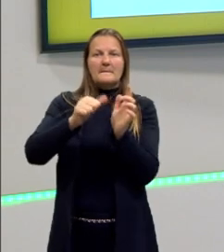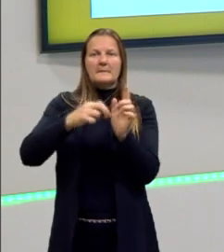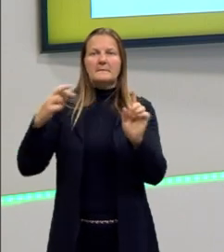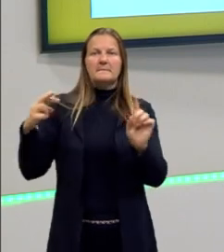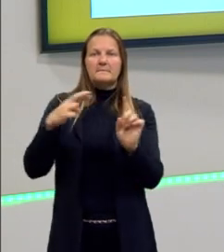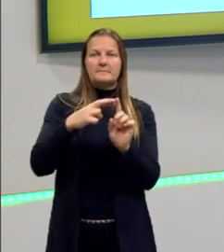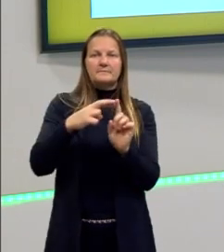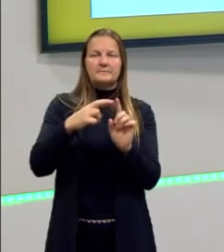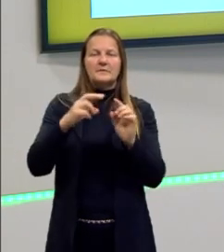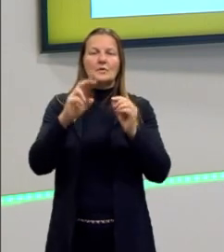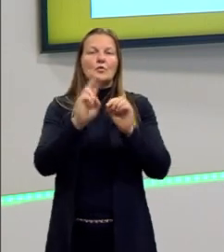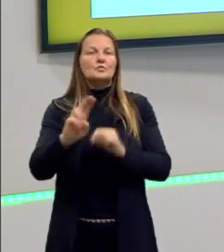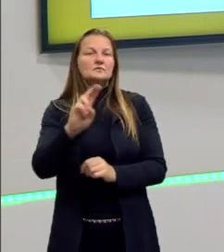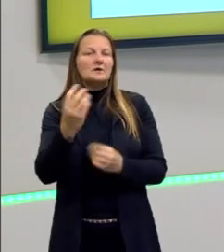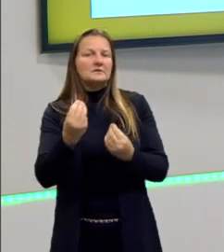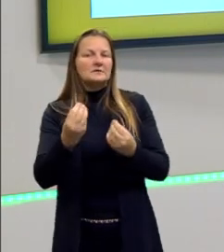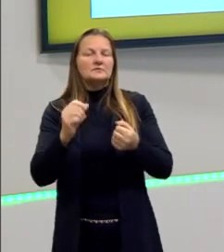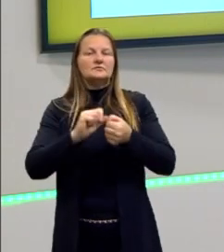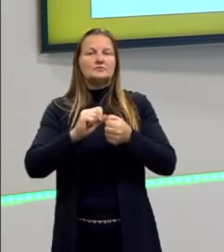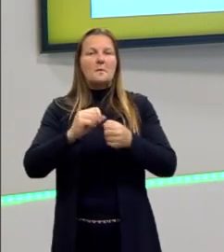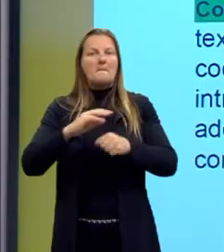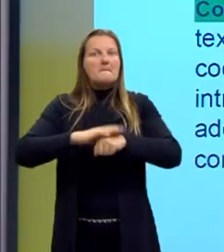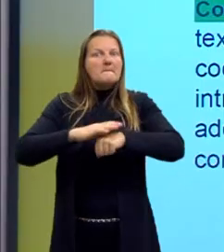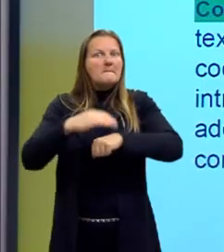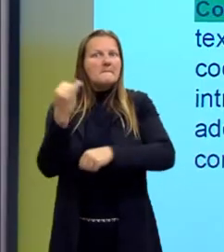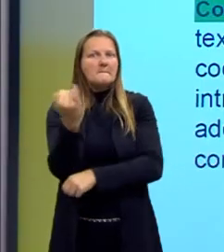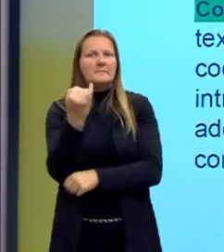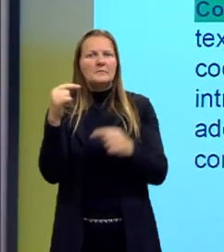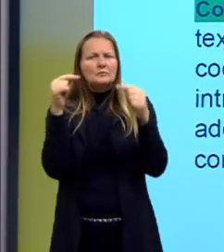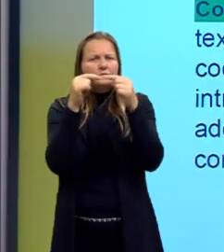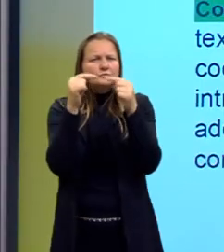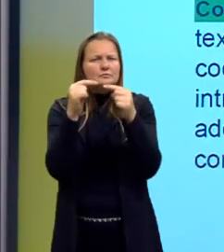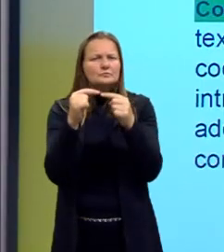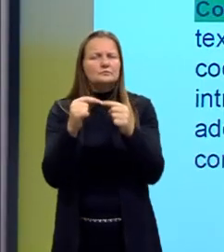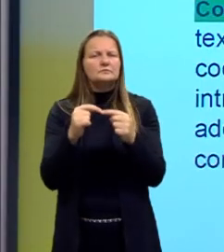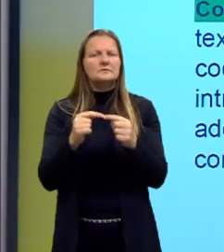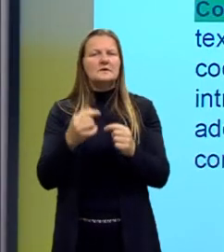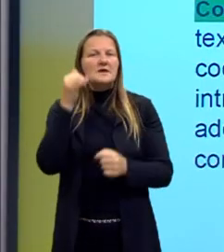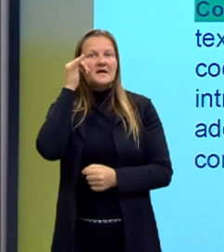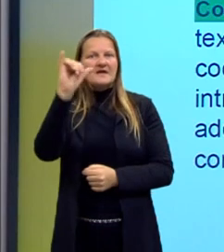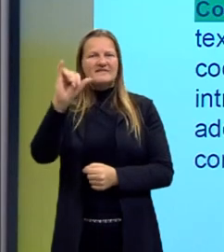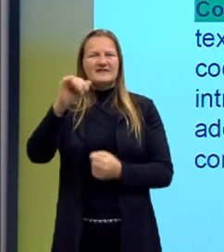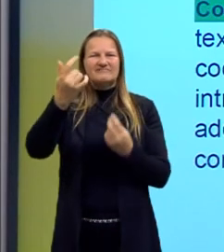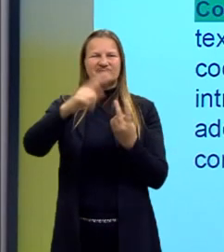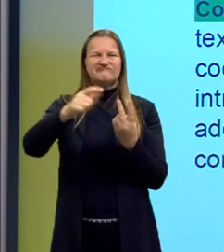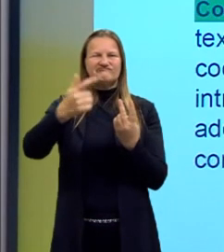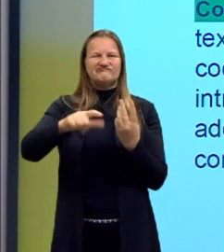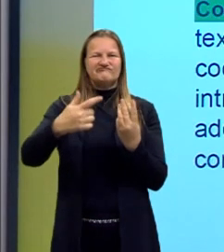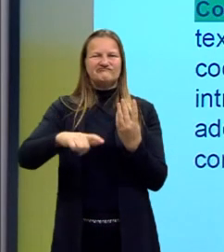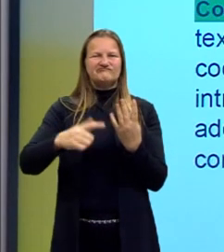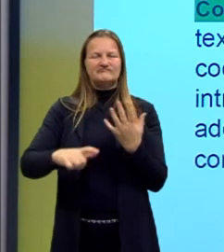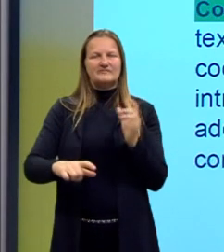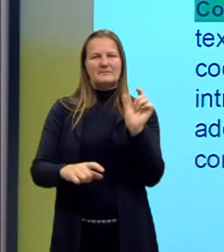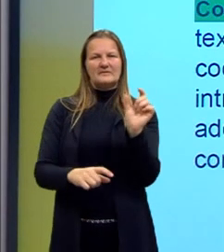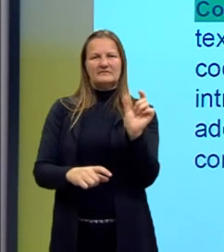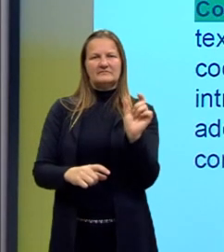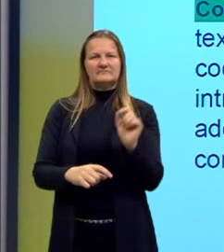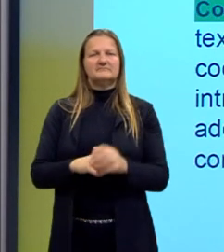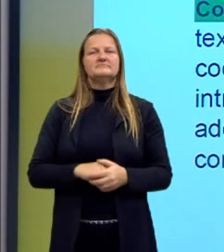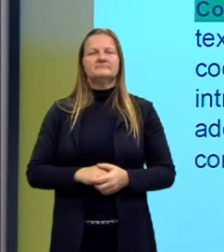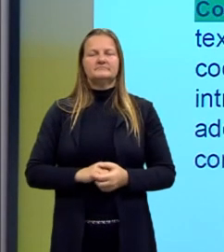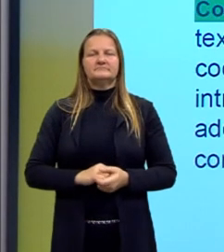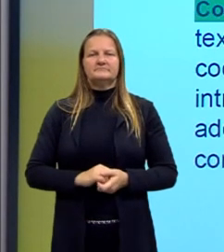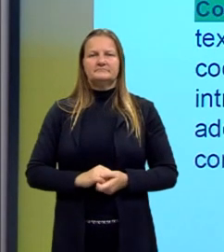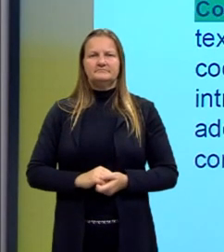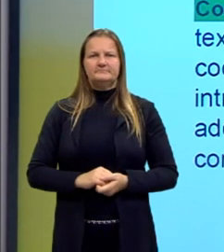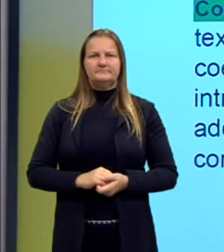usada com o principal objetivo de evitar a repetição dos termos e sentenças.